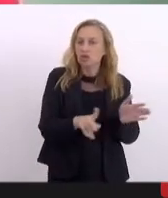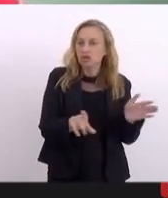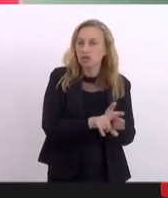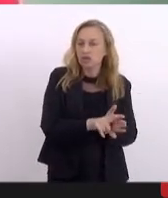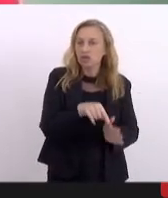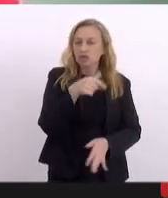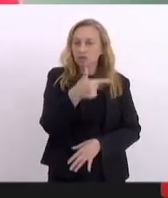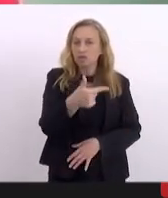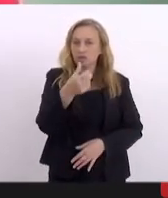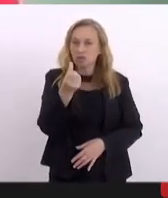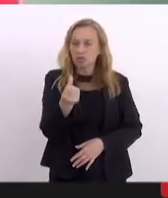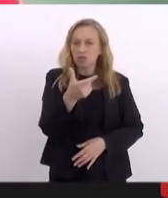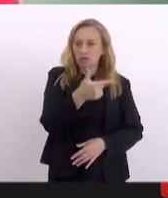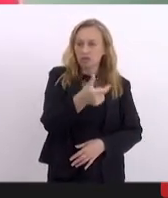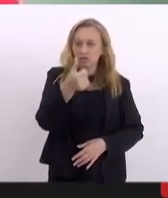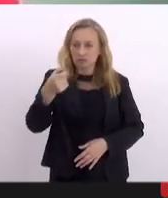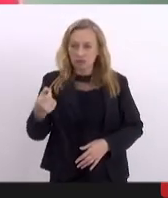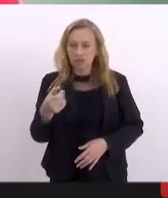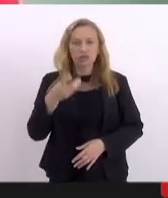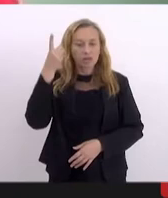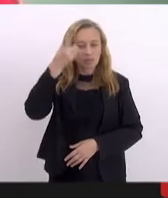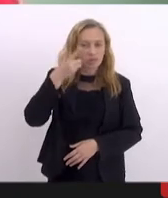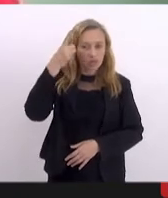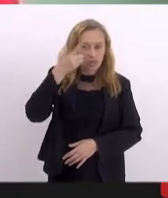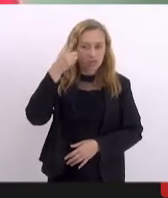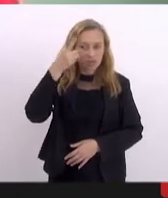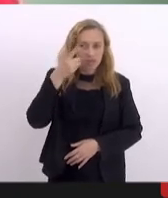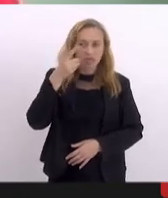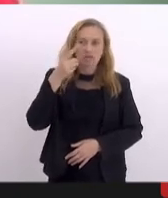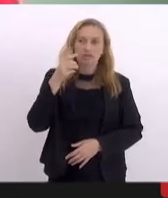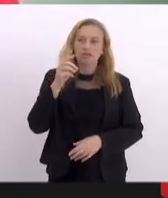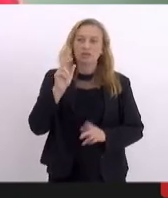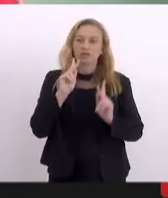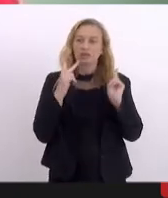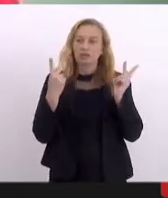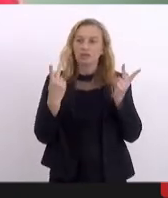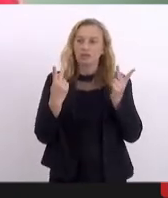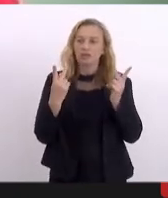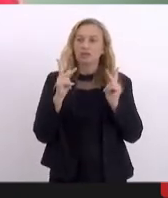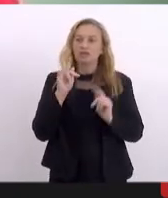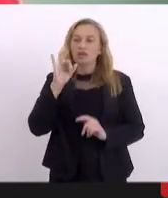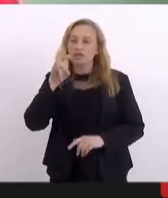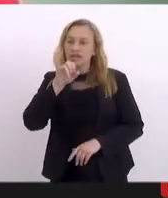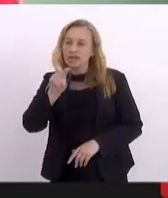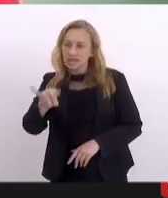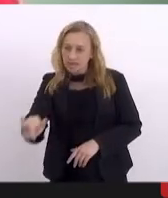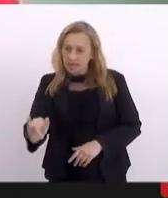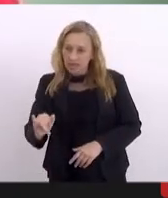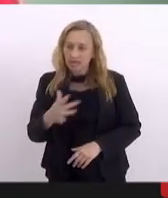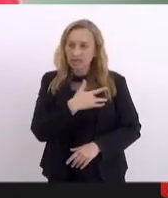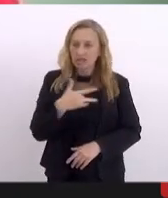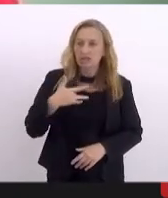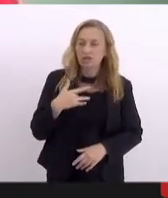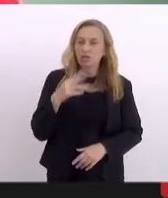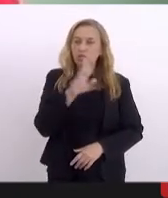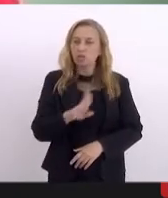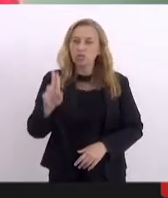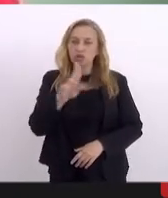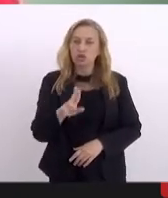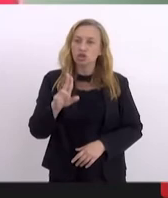2612-2020, de autoria do deputado Valdeci da Saúde, que dispõe sobre a utilização de drones